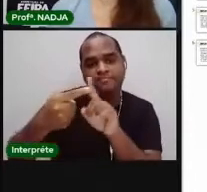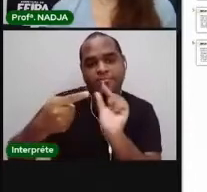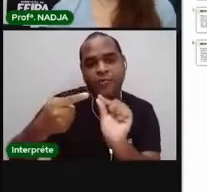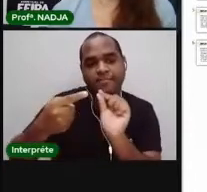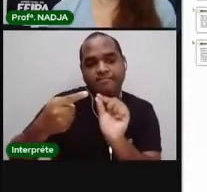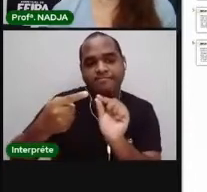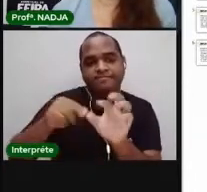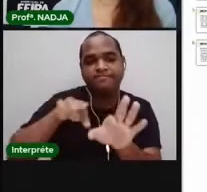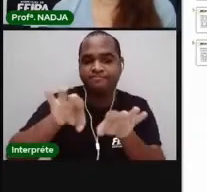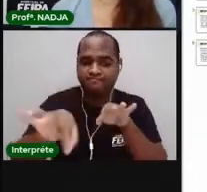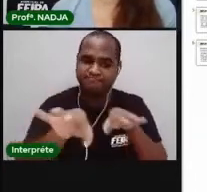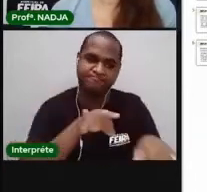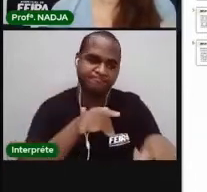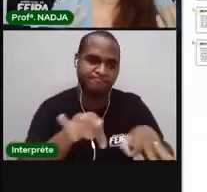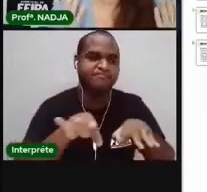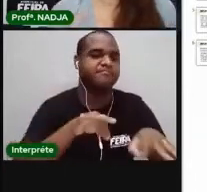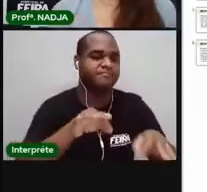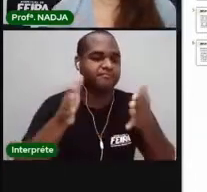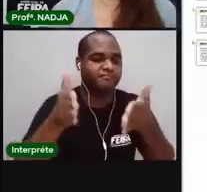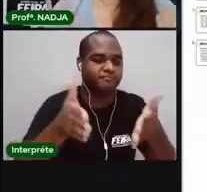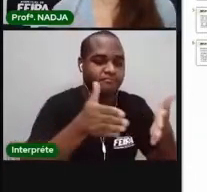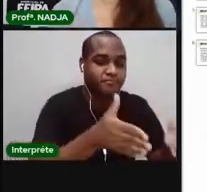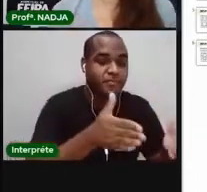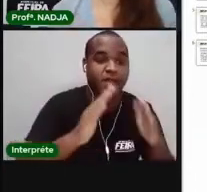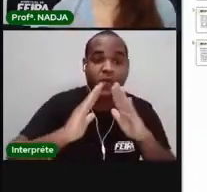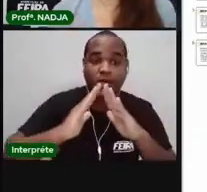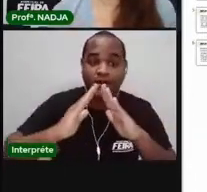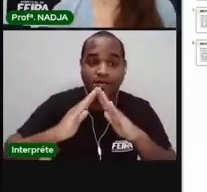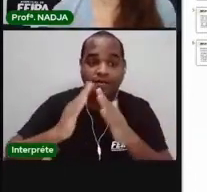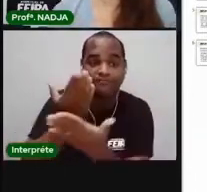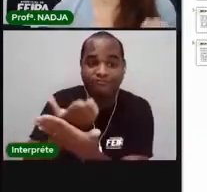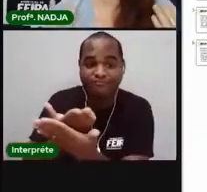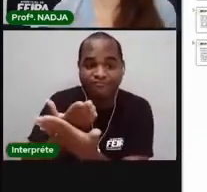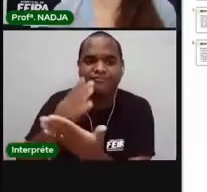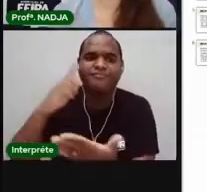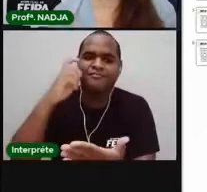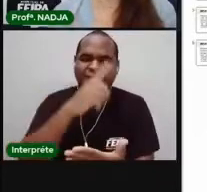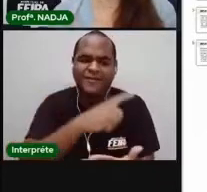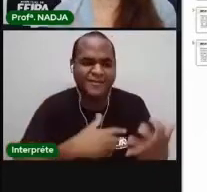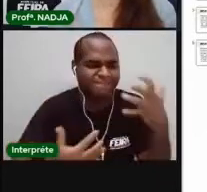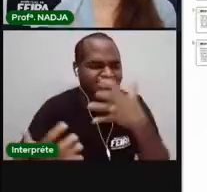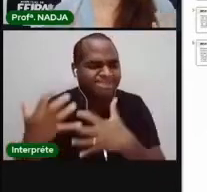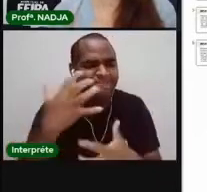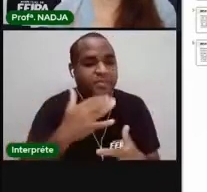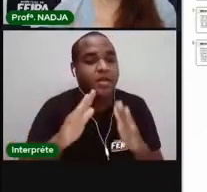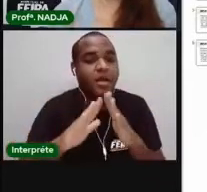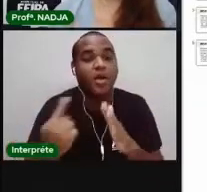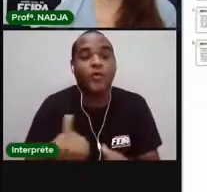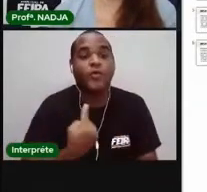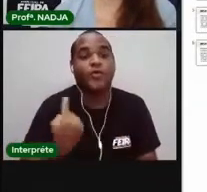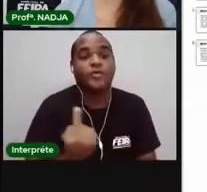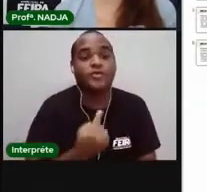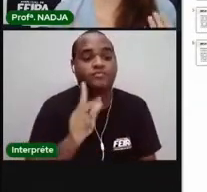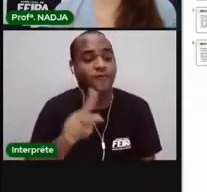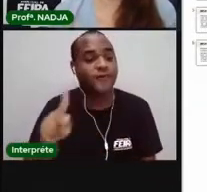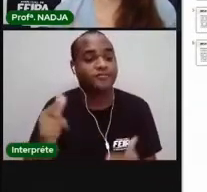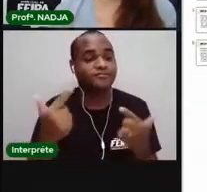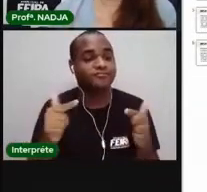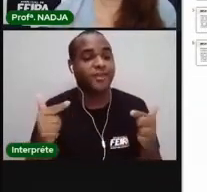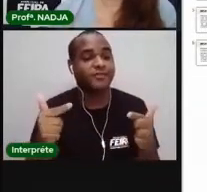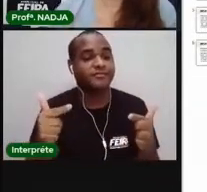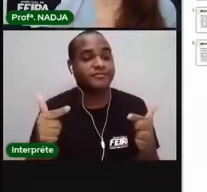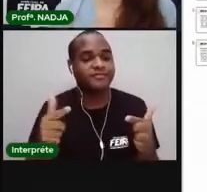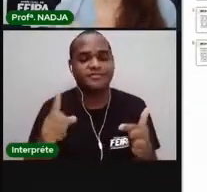é a organização. Estudar em casa é muito difícil. Estar sozinho, sem a presença do professor é mais